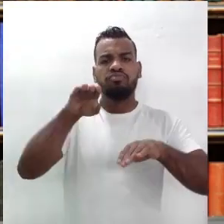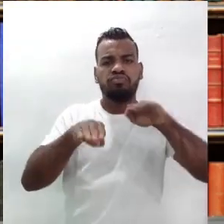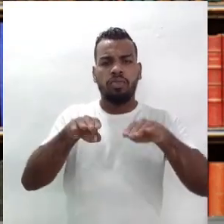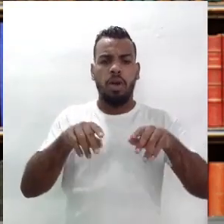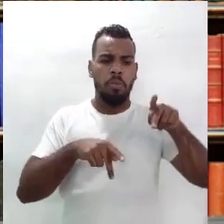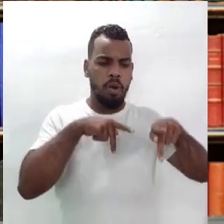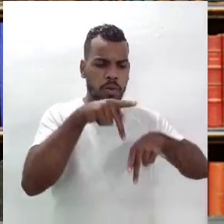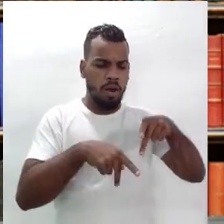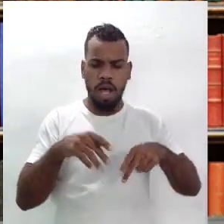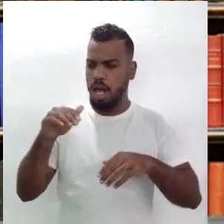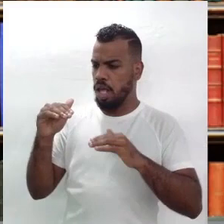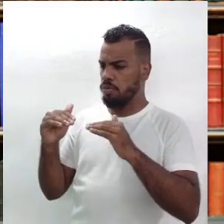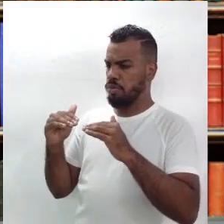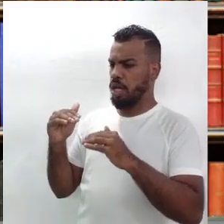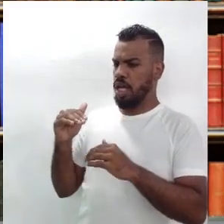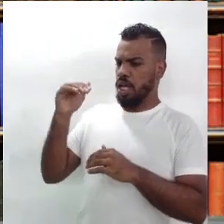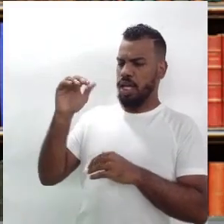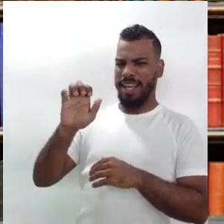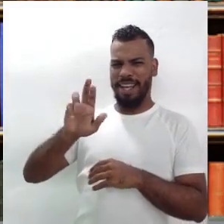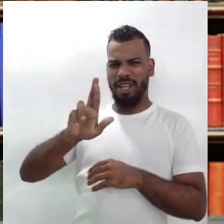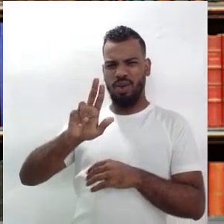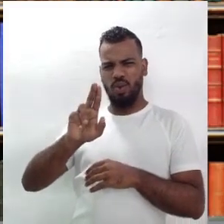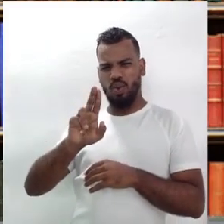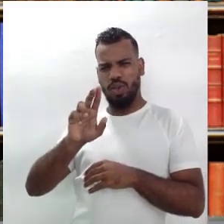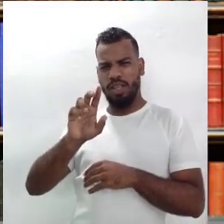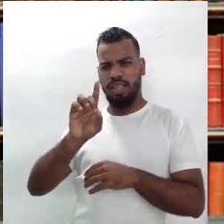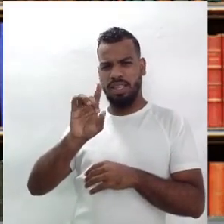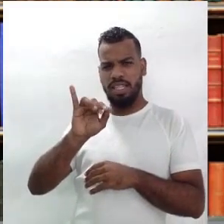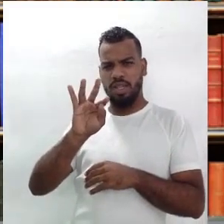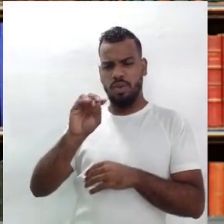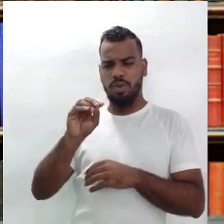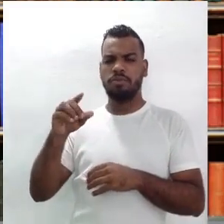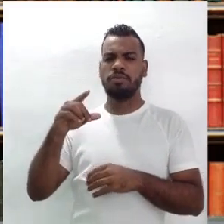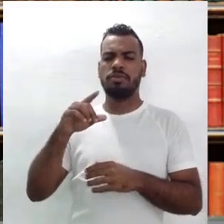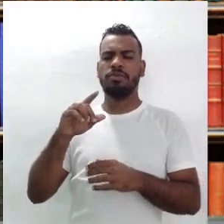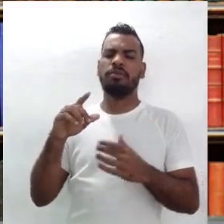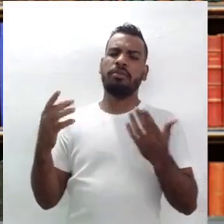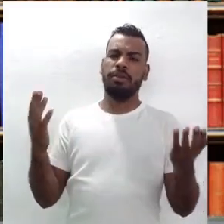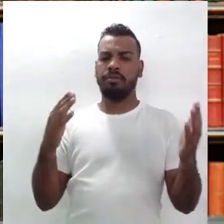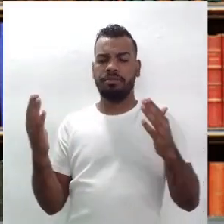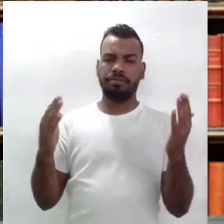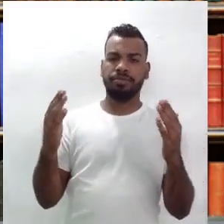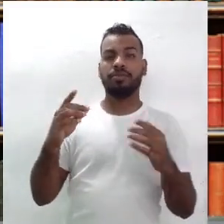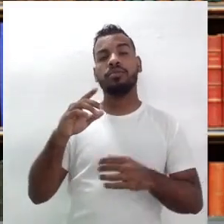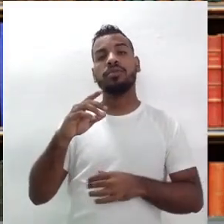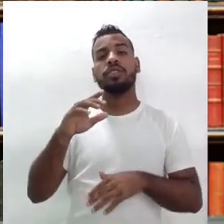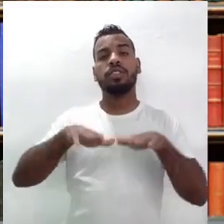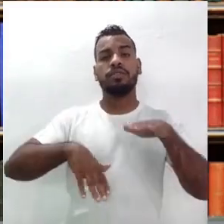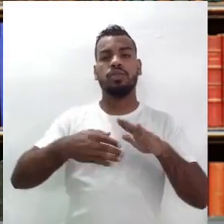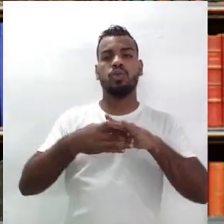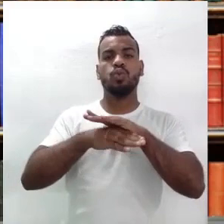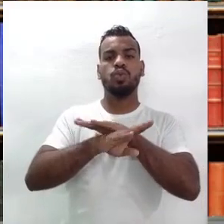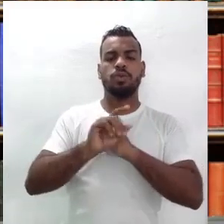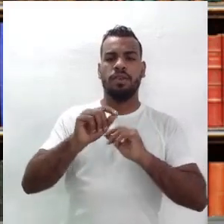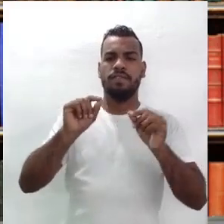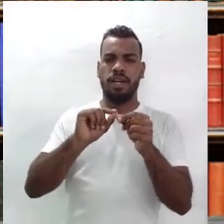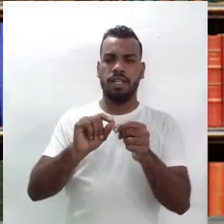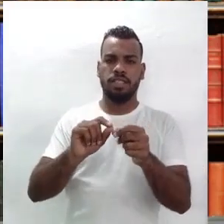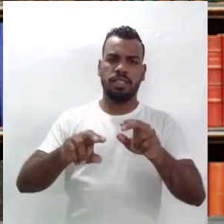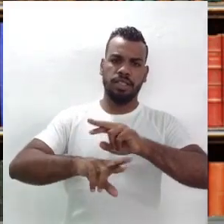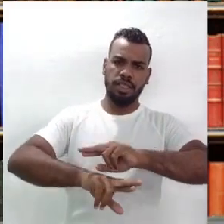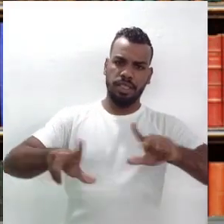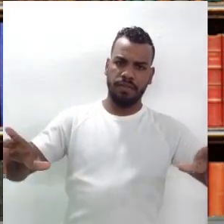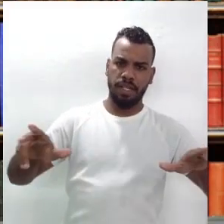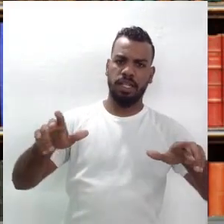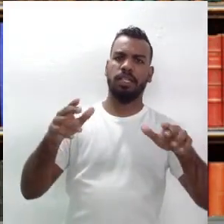popular e erudito nesse caso. Porque, na verdade, nós costumamos diferenciar esses